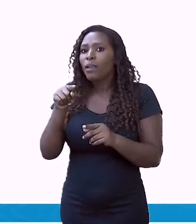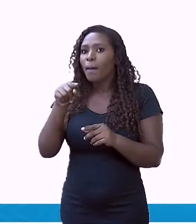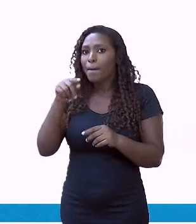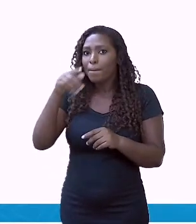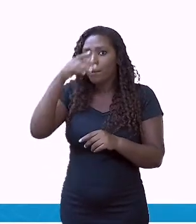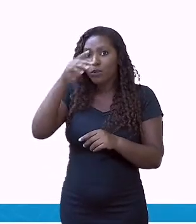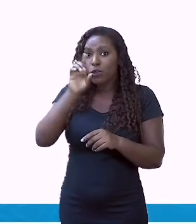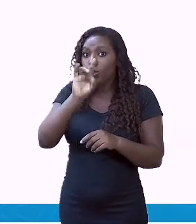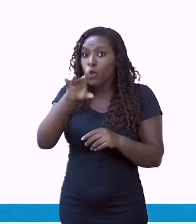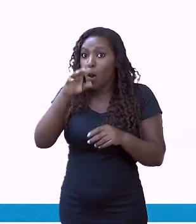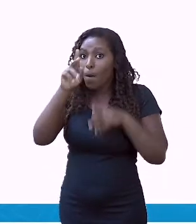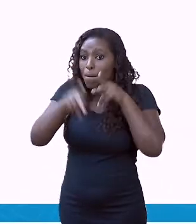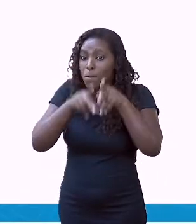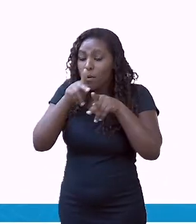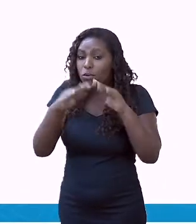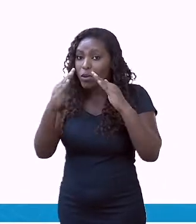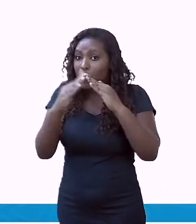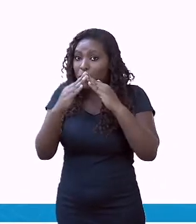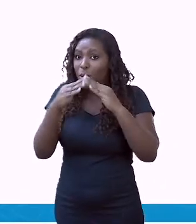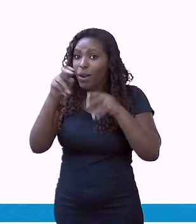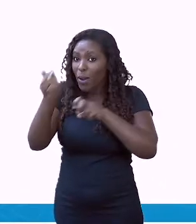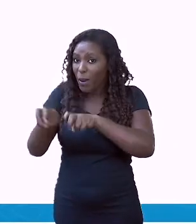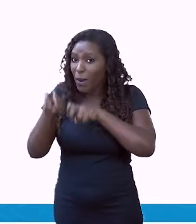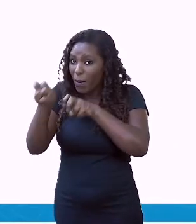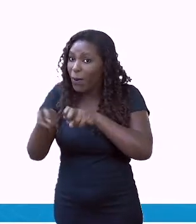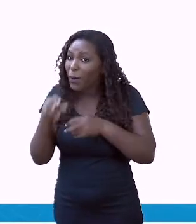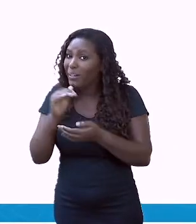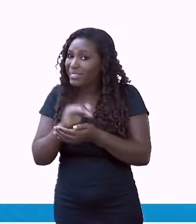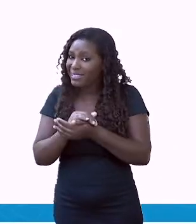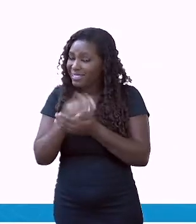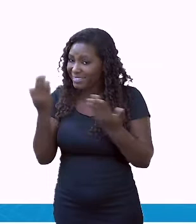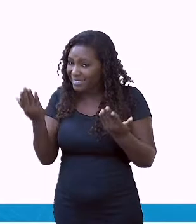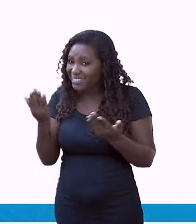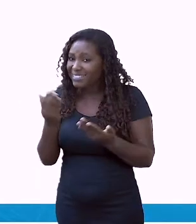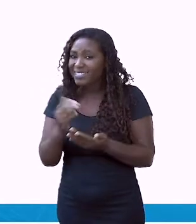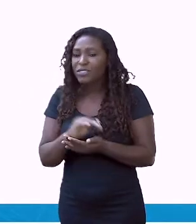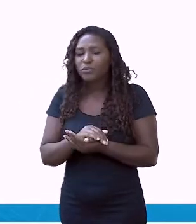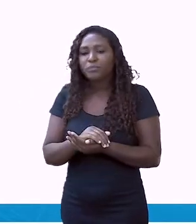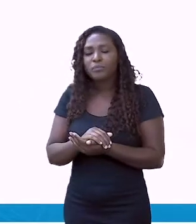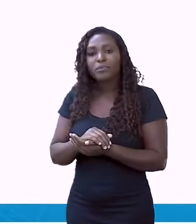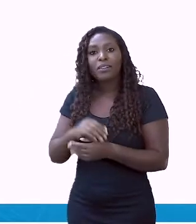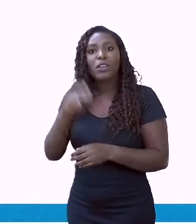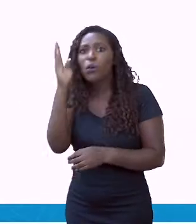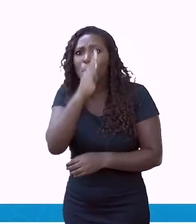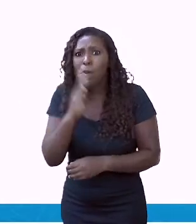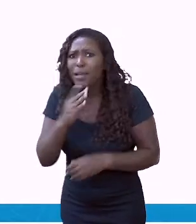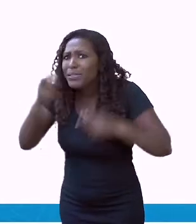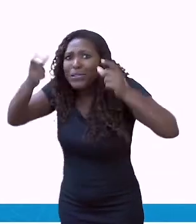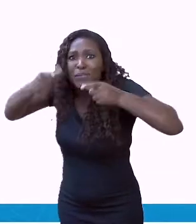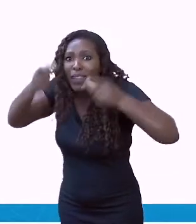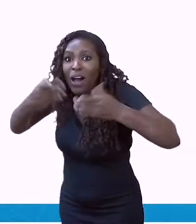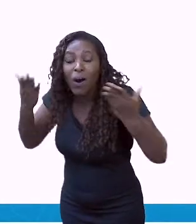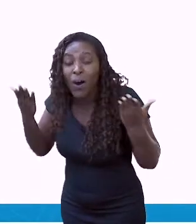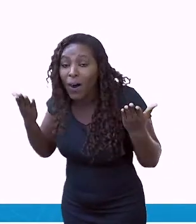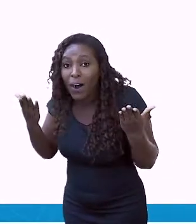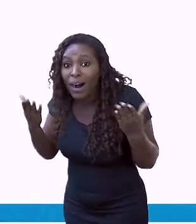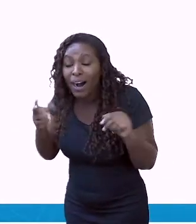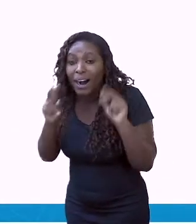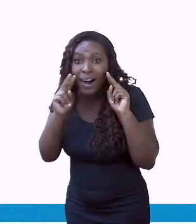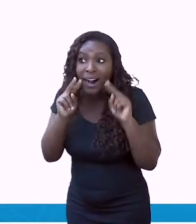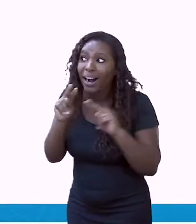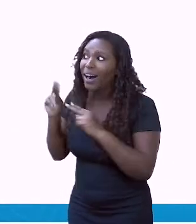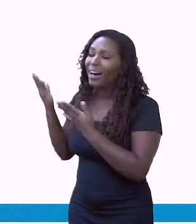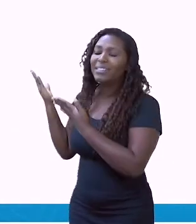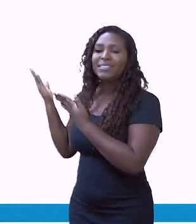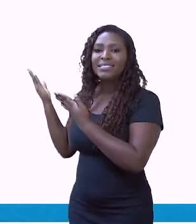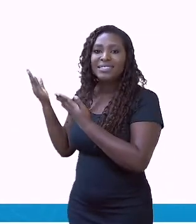Cadê o Brasil? Vamos olhar direitinho aqui para ver? Por quê? 80% da